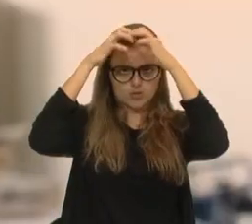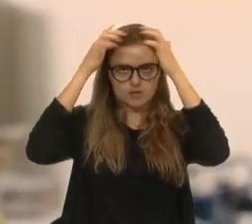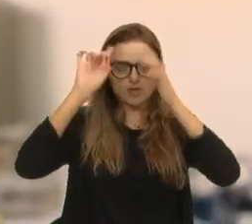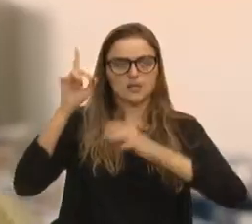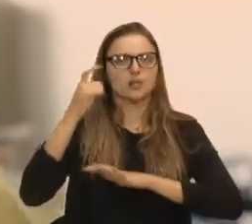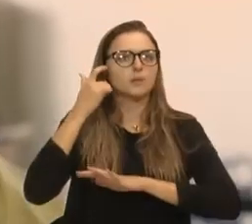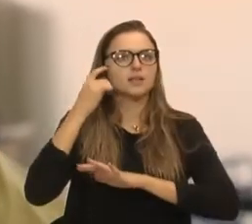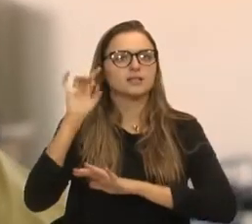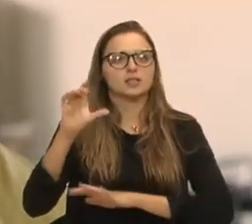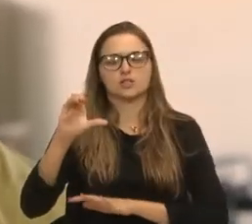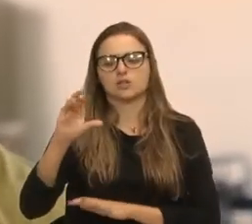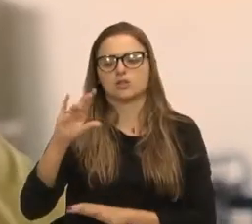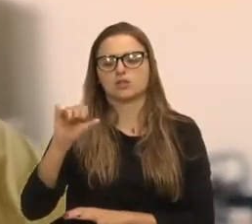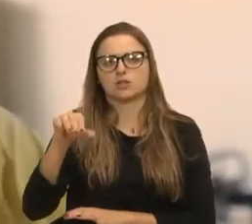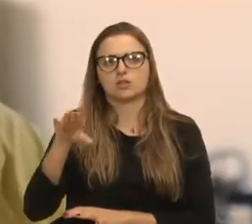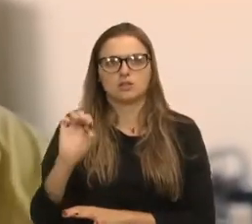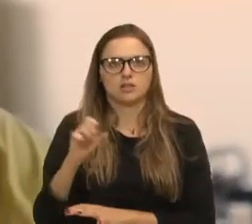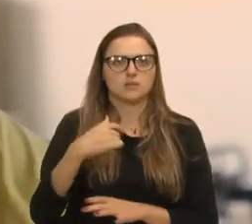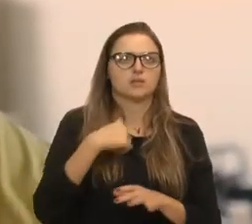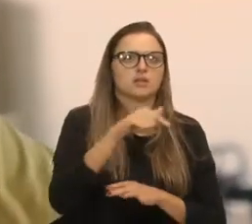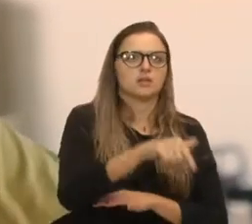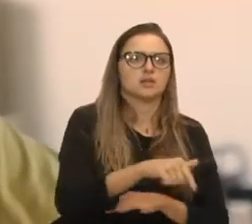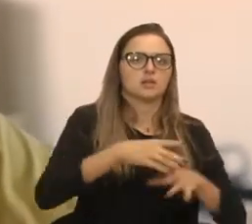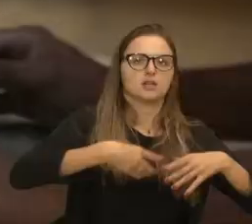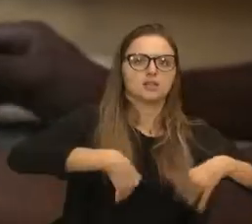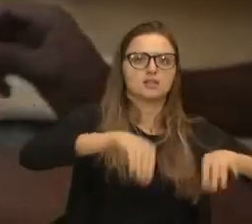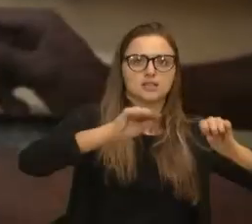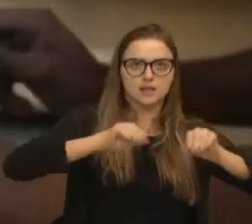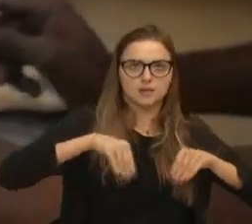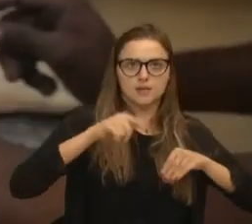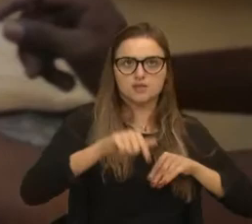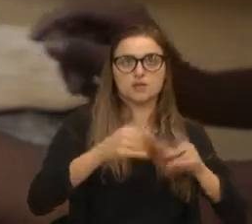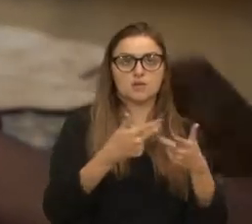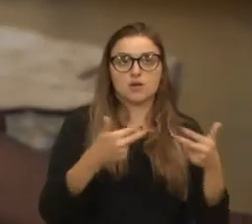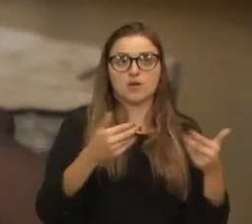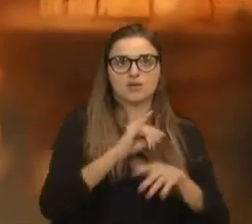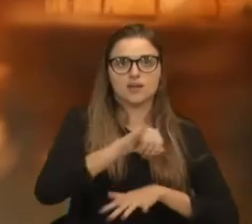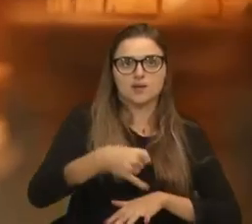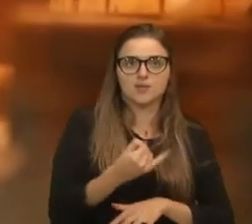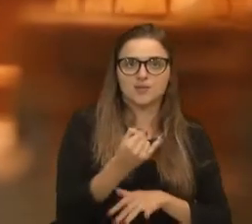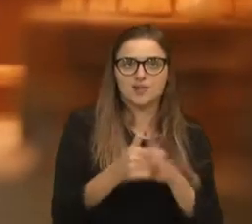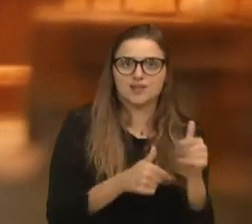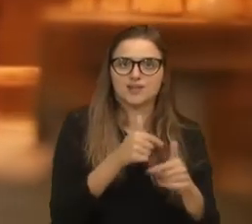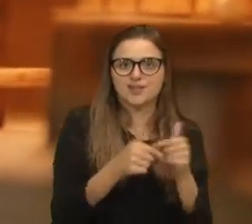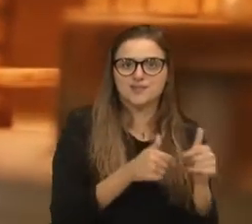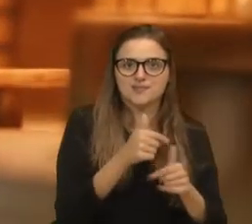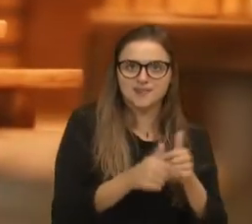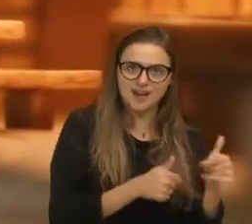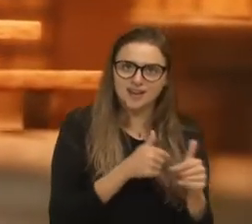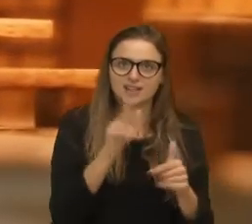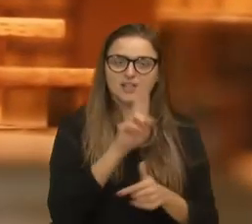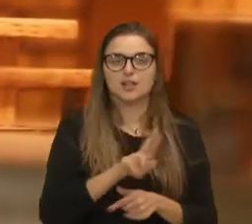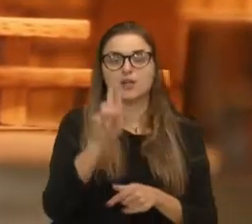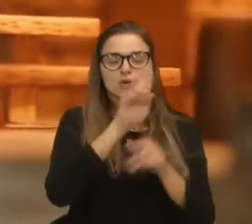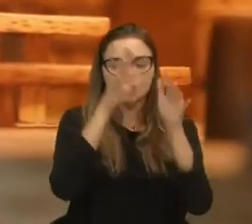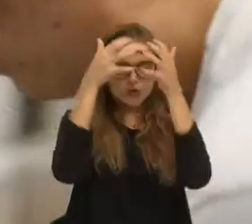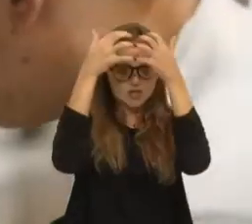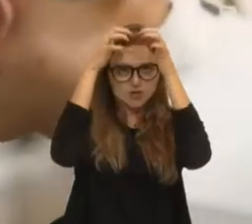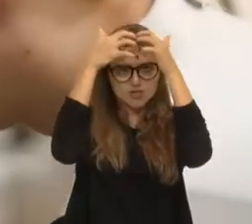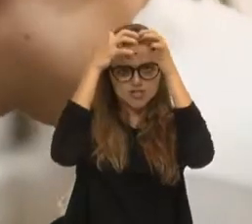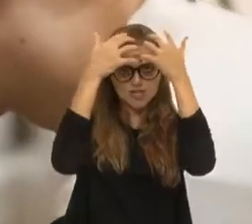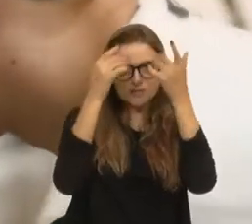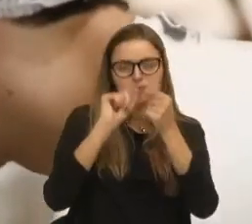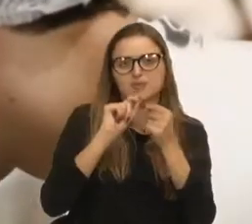crime. A ICQI de um bom proveito para a gente. Onde a gente trabalha, a gente ocupa muita mente com isso aqui.